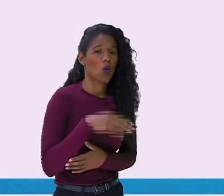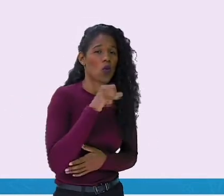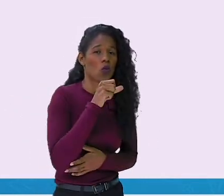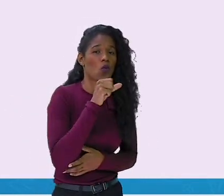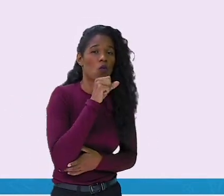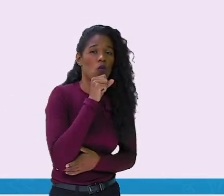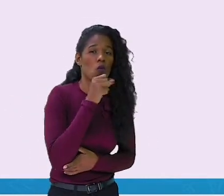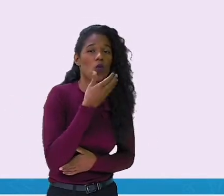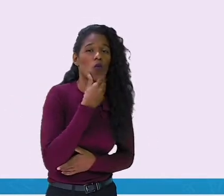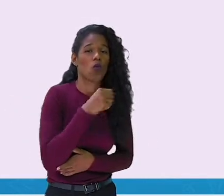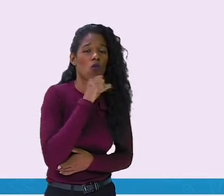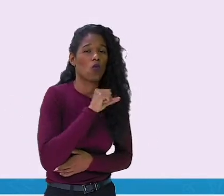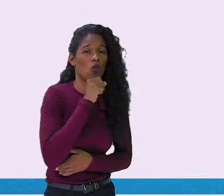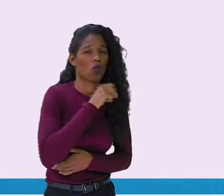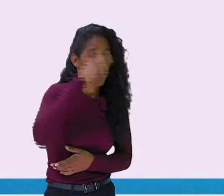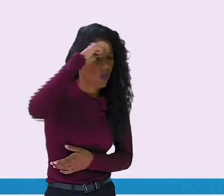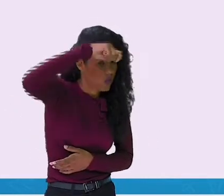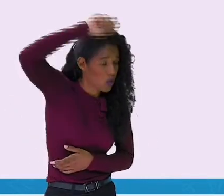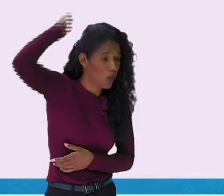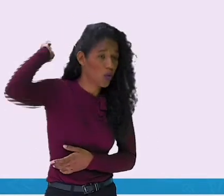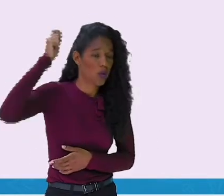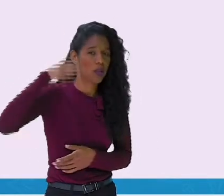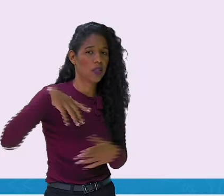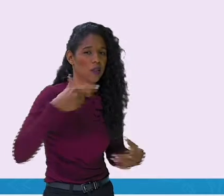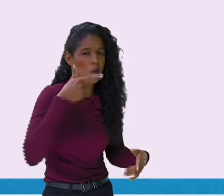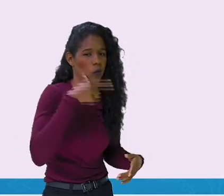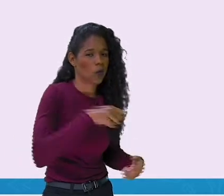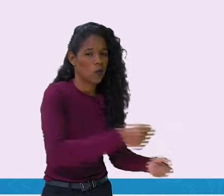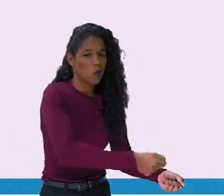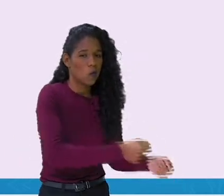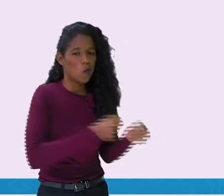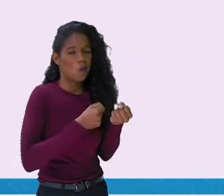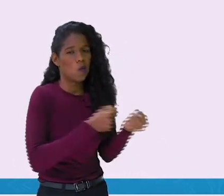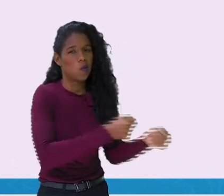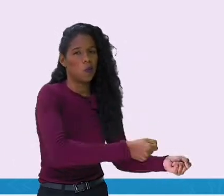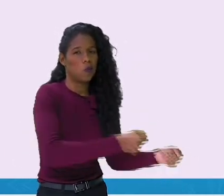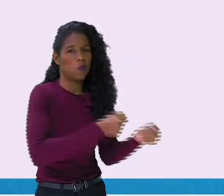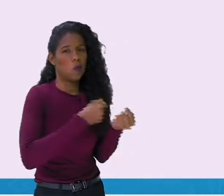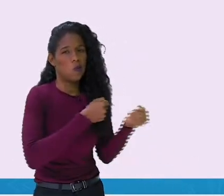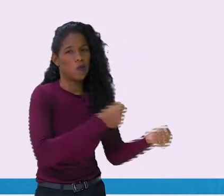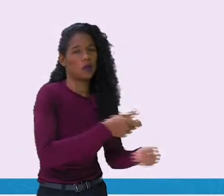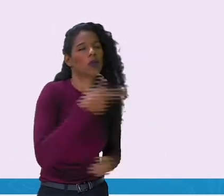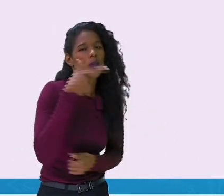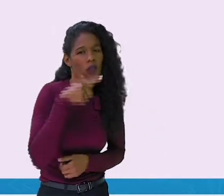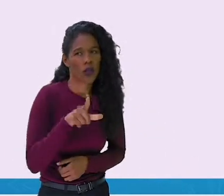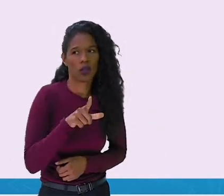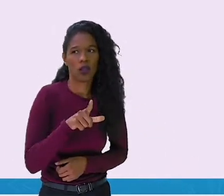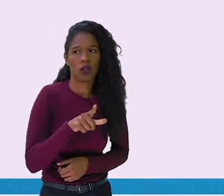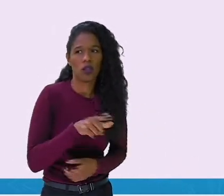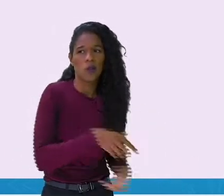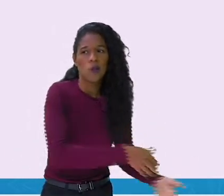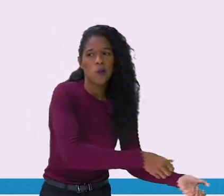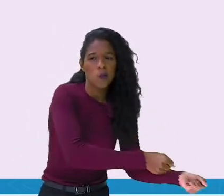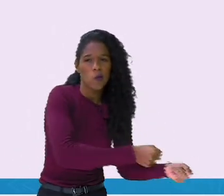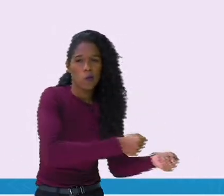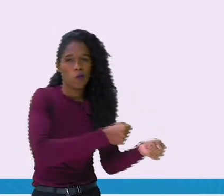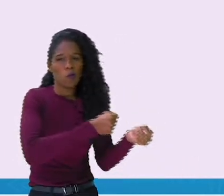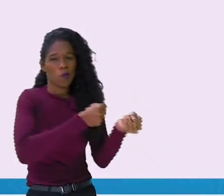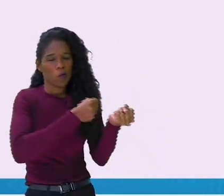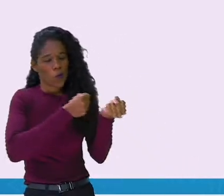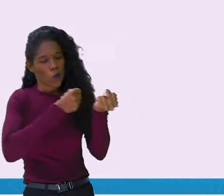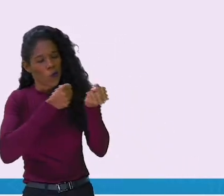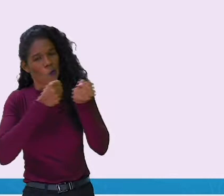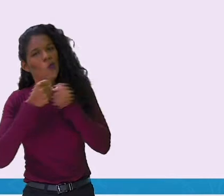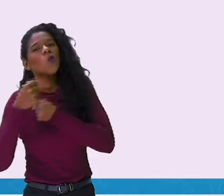E aqui. Conseguiu? Olha aqui. E pronto. Arrancaram o rabanete da